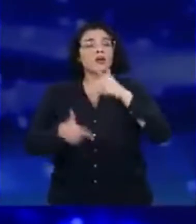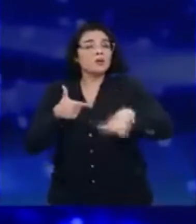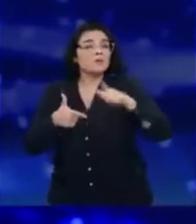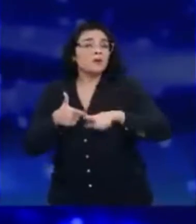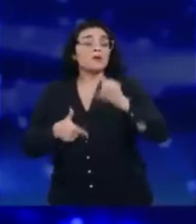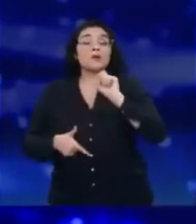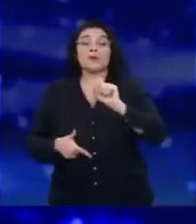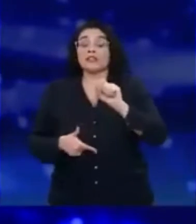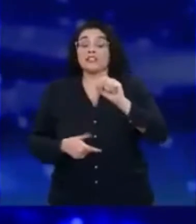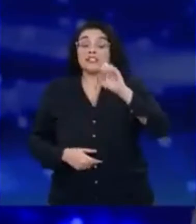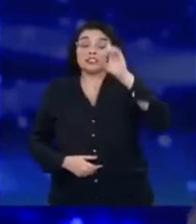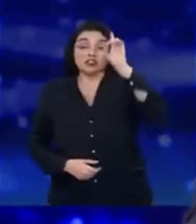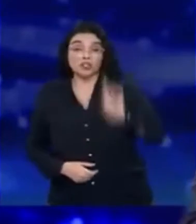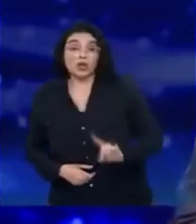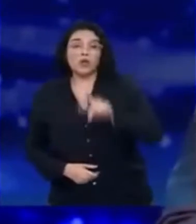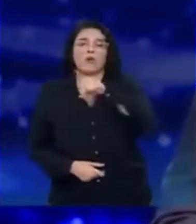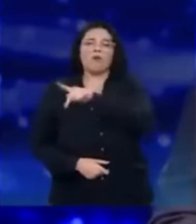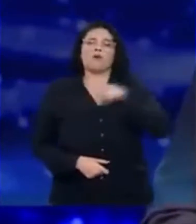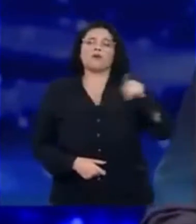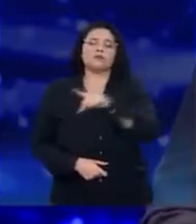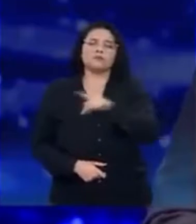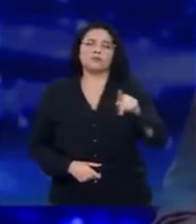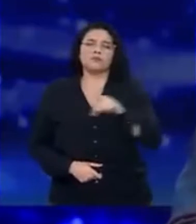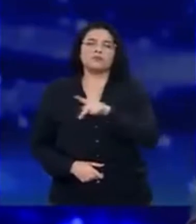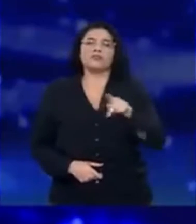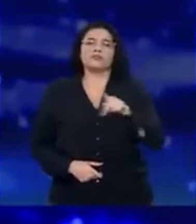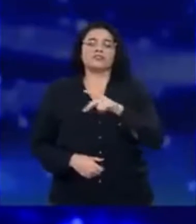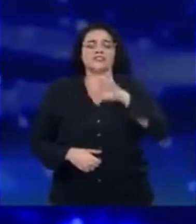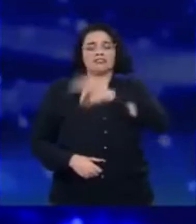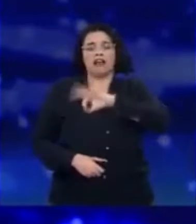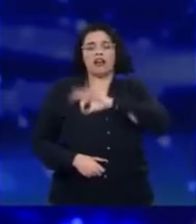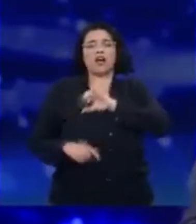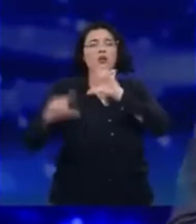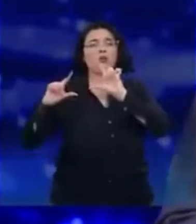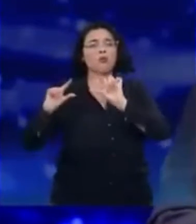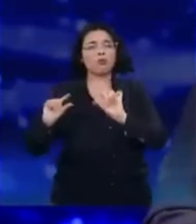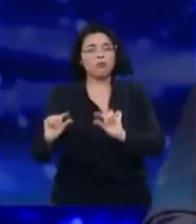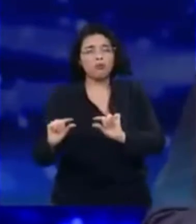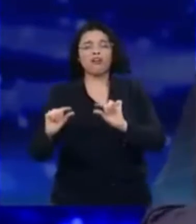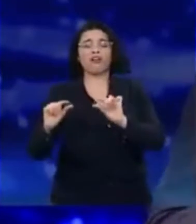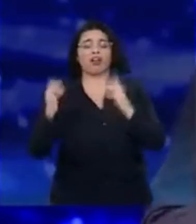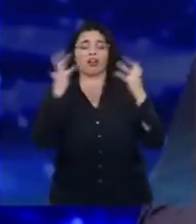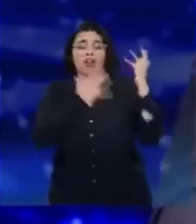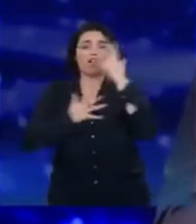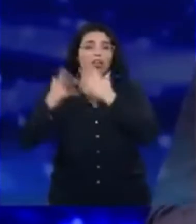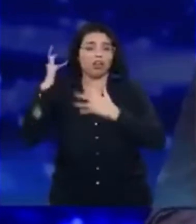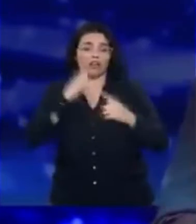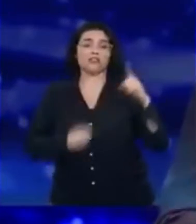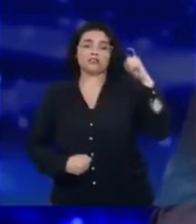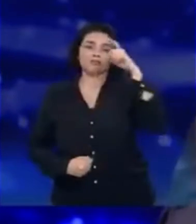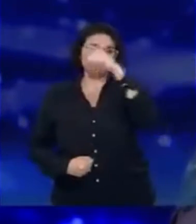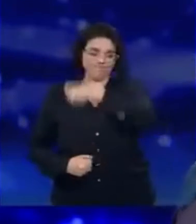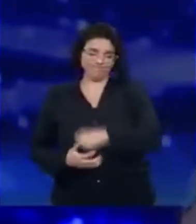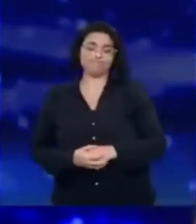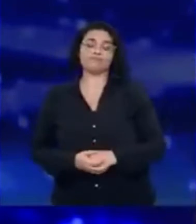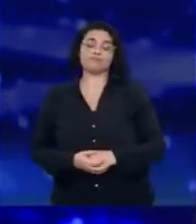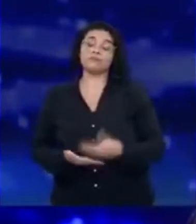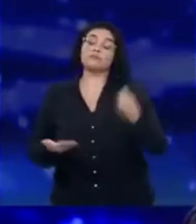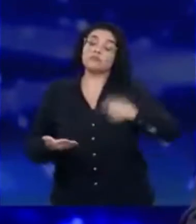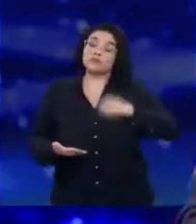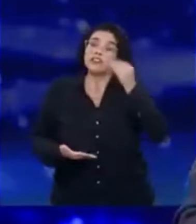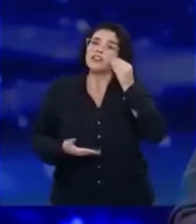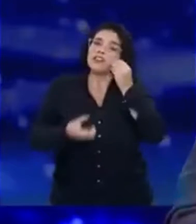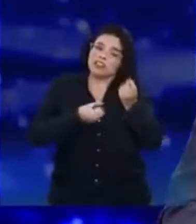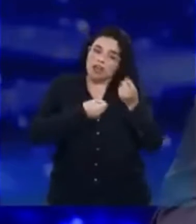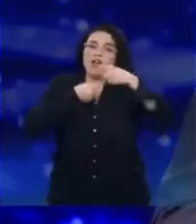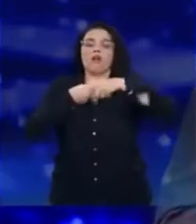diretores asfixiados, com a questão dos baixos salários. Então, eu entendo que a gente precisa, primeiro, vamos cuidar, vamos recuperar o tempo